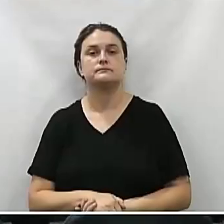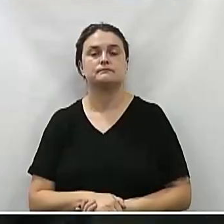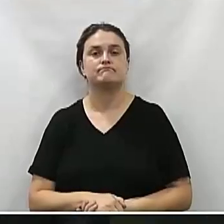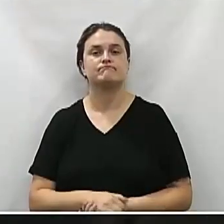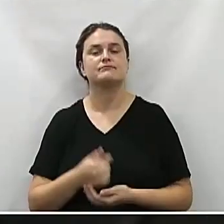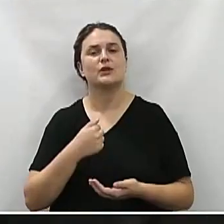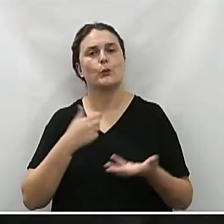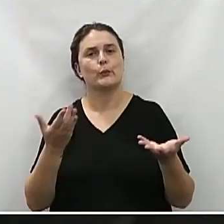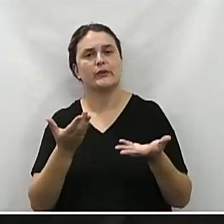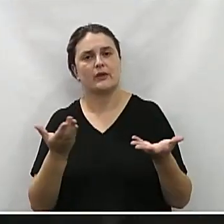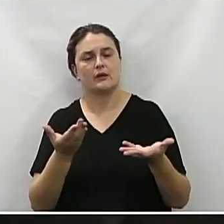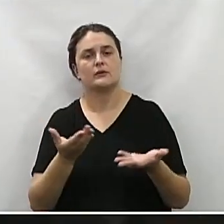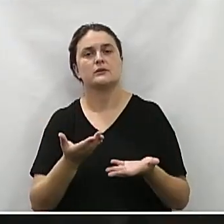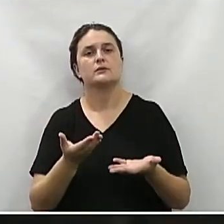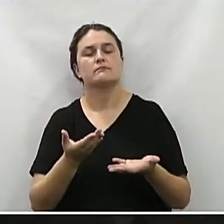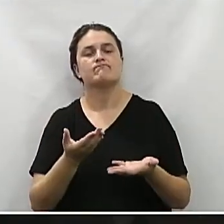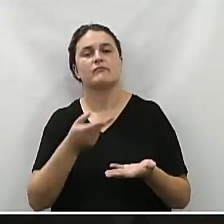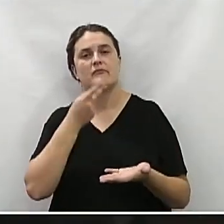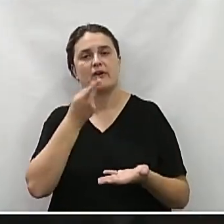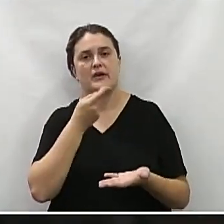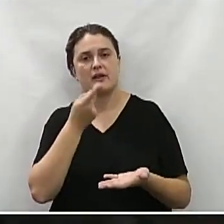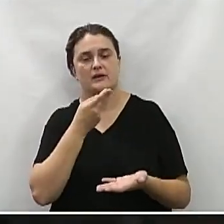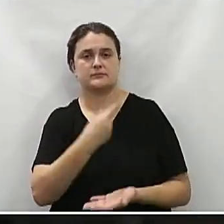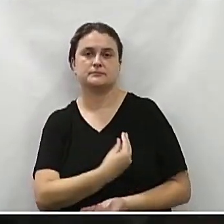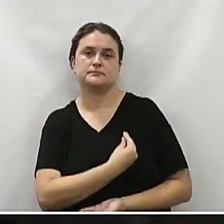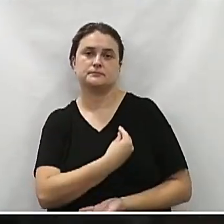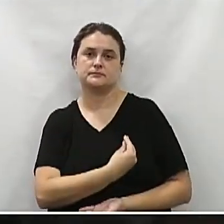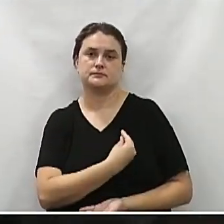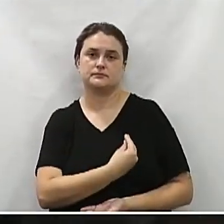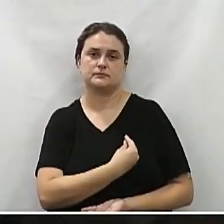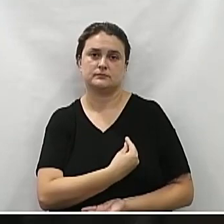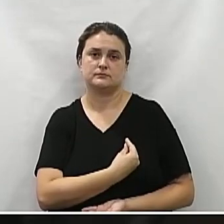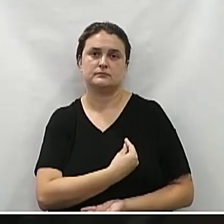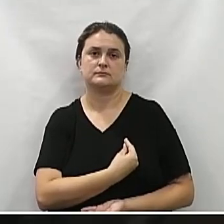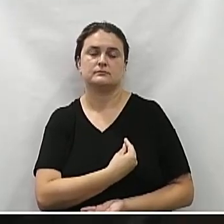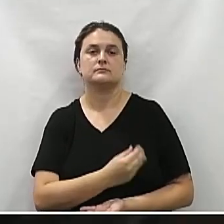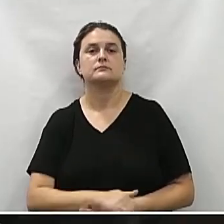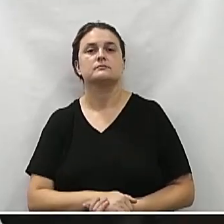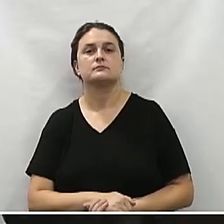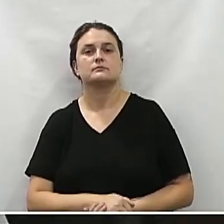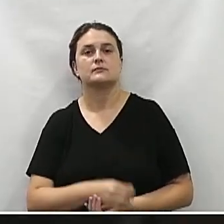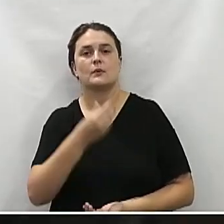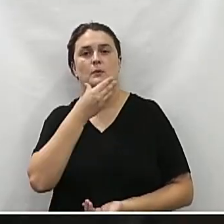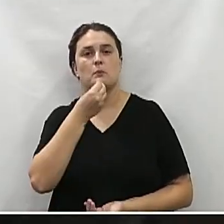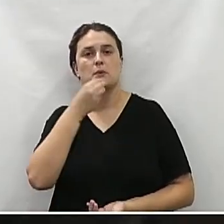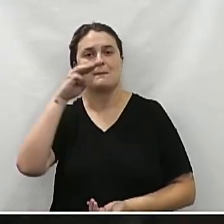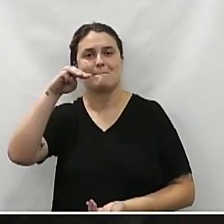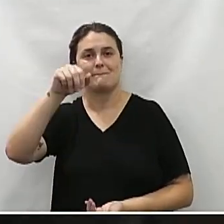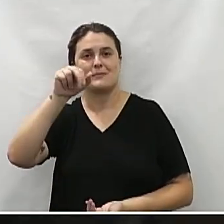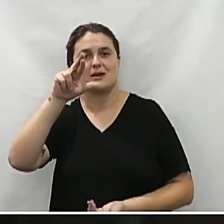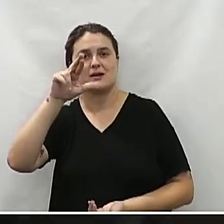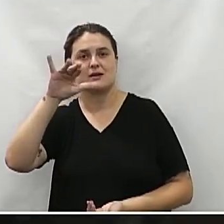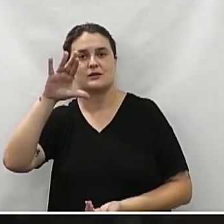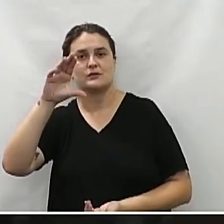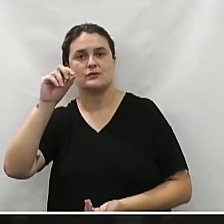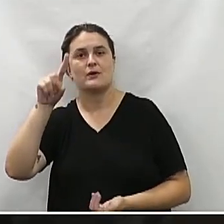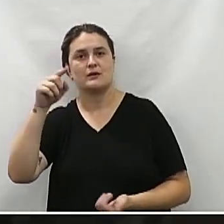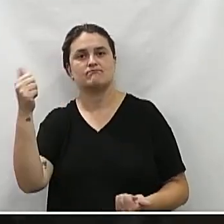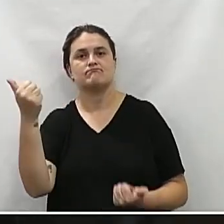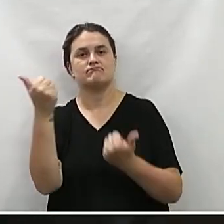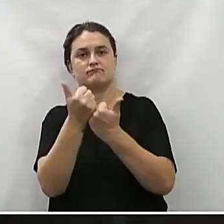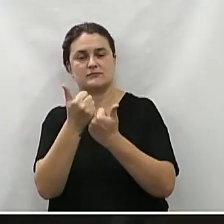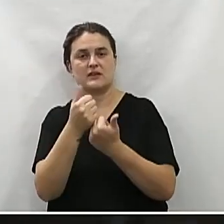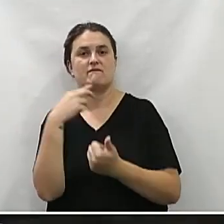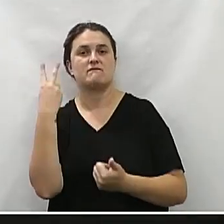Eu quero registrar a presença do nosso colega Márcio, que é suplente e vereador do mesmo